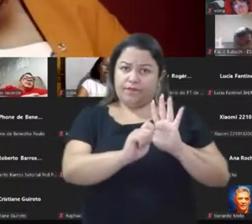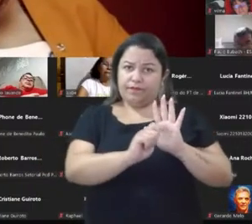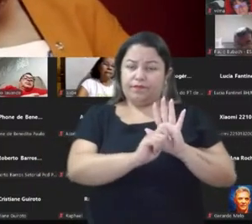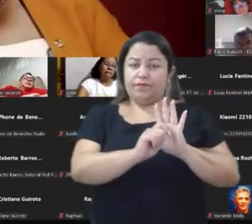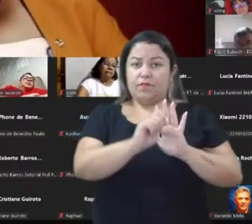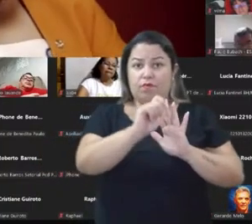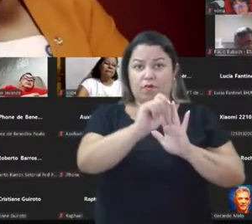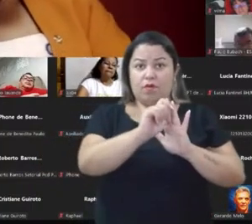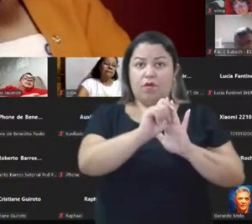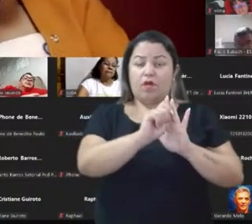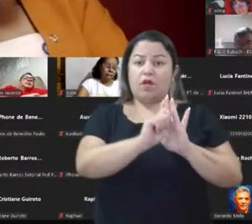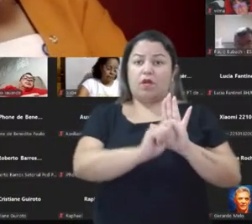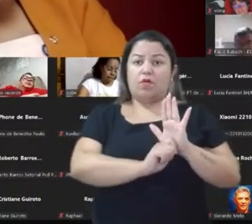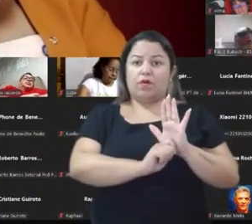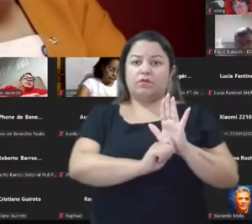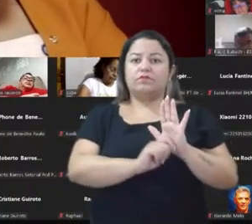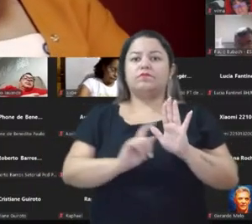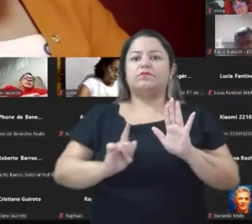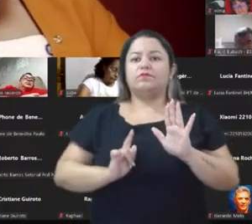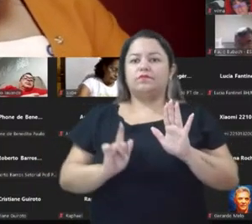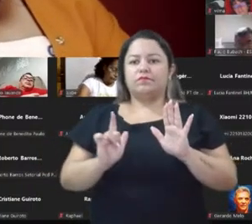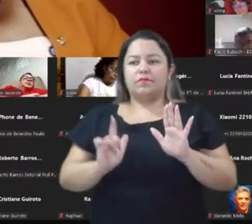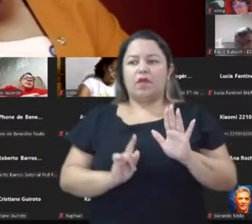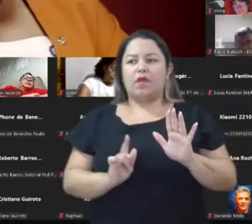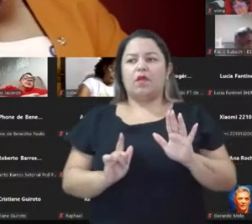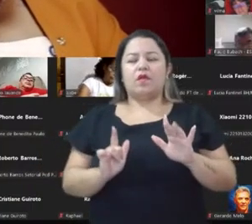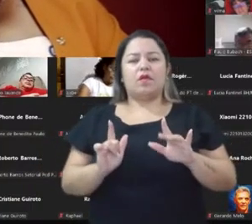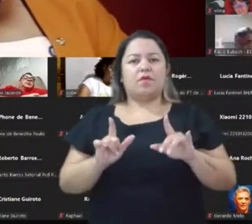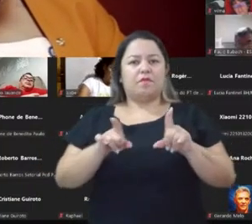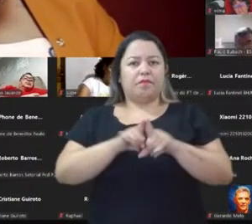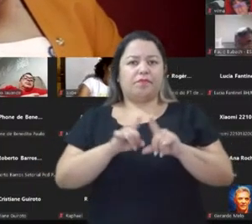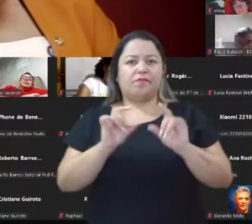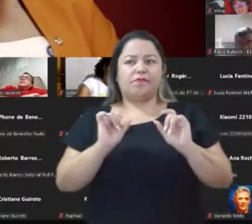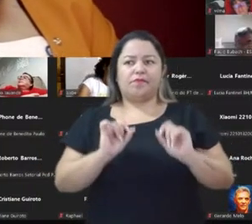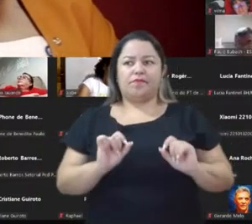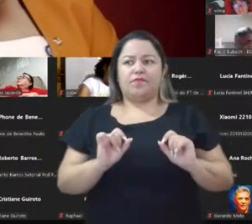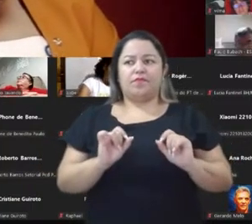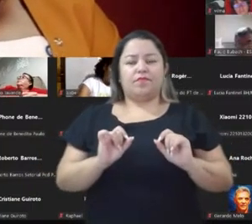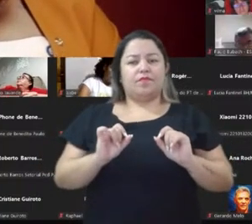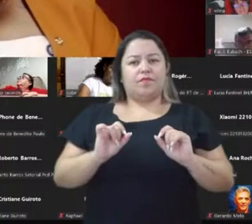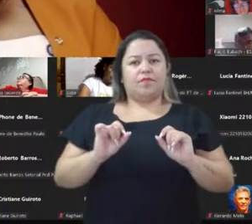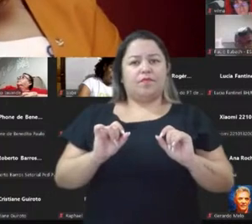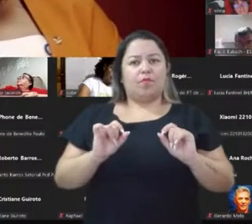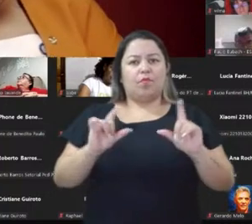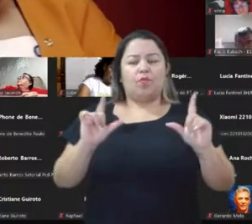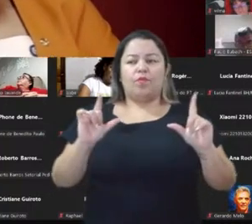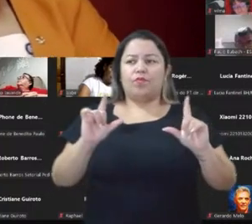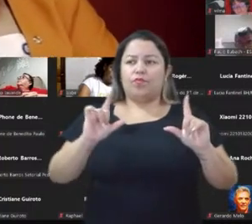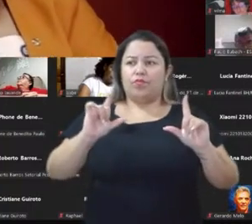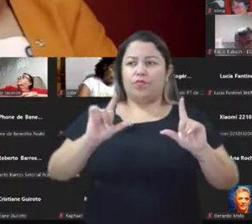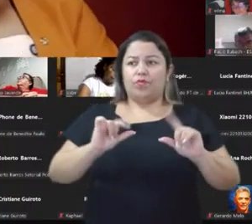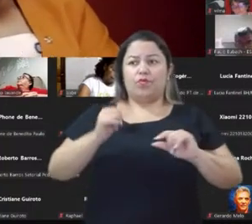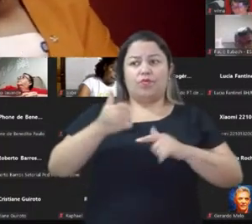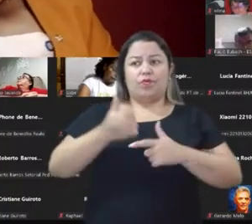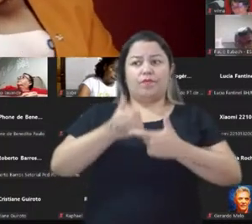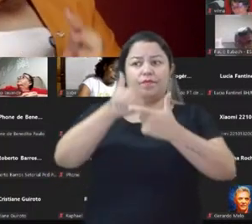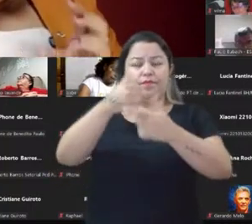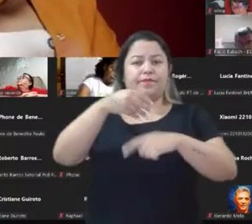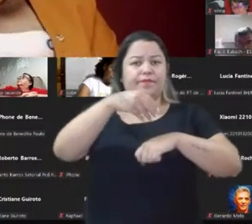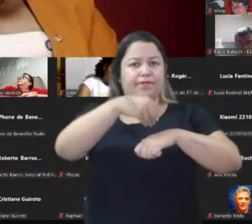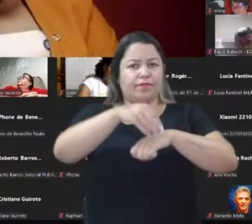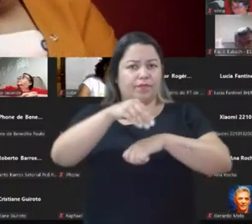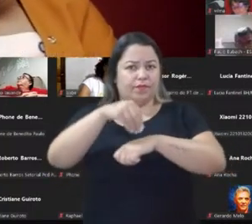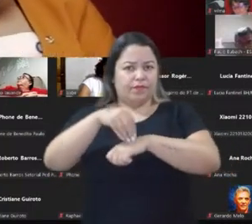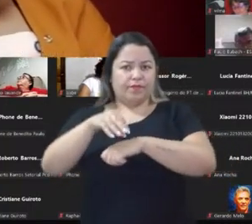trabalhado para afunilar os conteúdos que nós recebemos à medida em que nós curtimos e compartilhamos